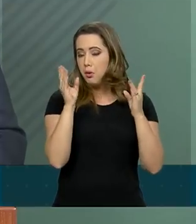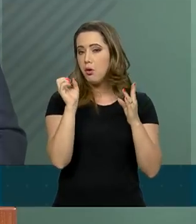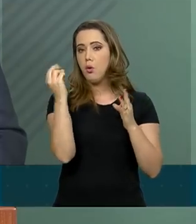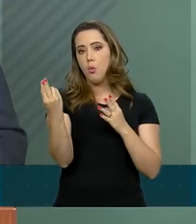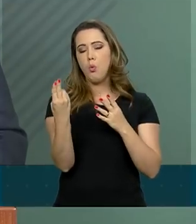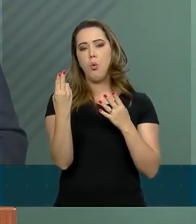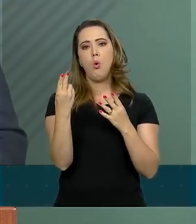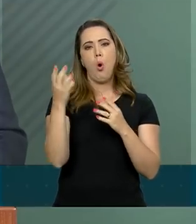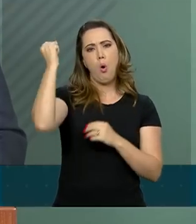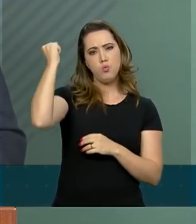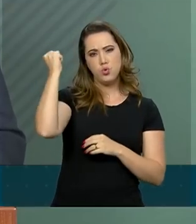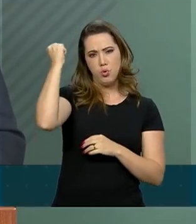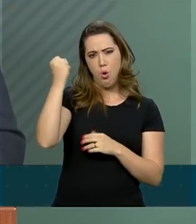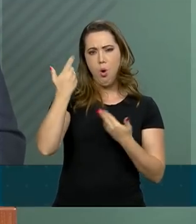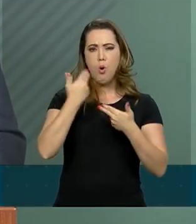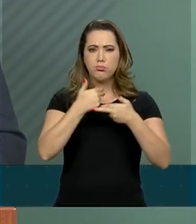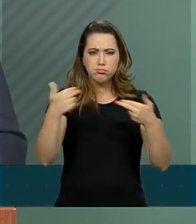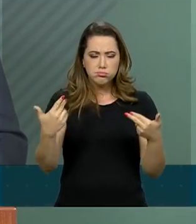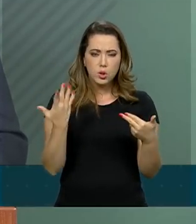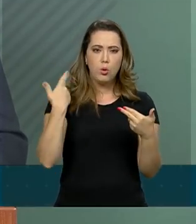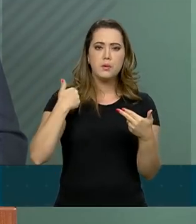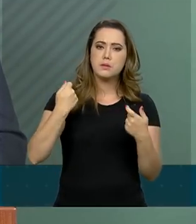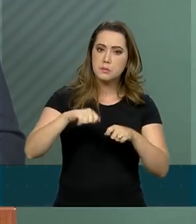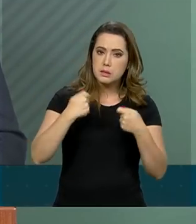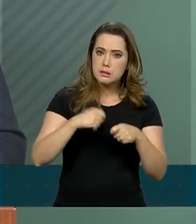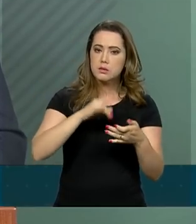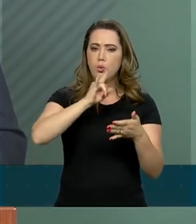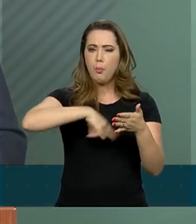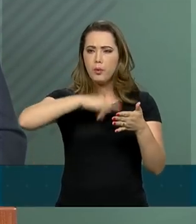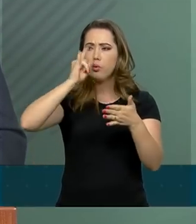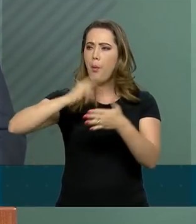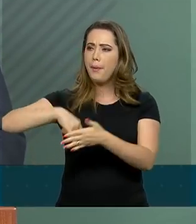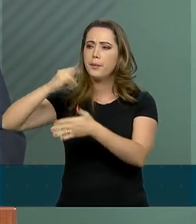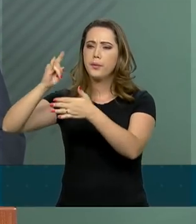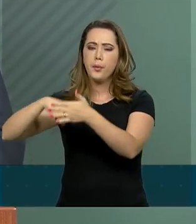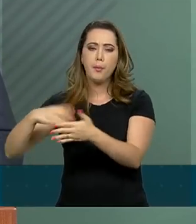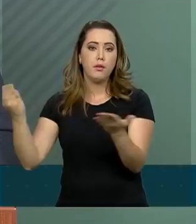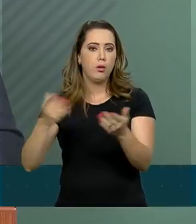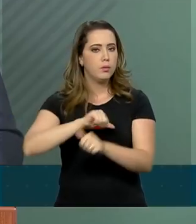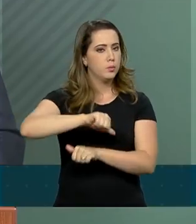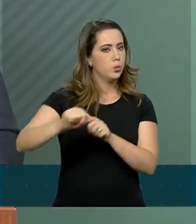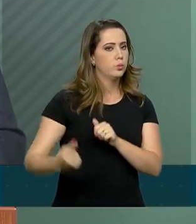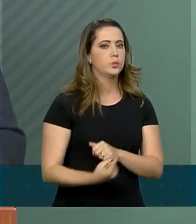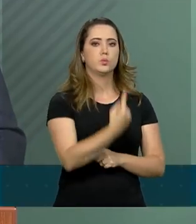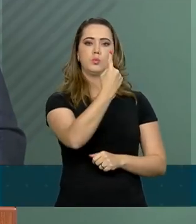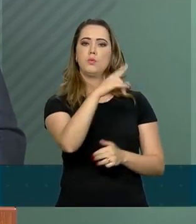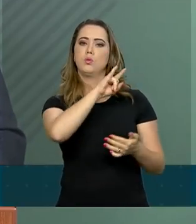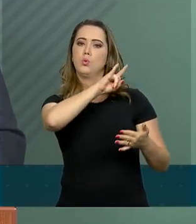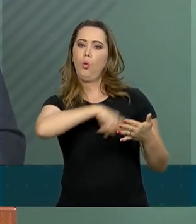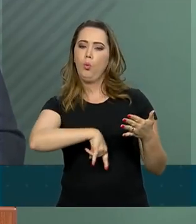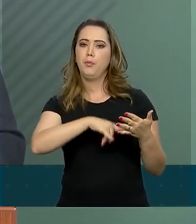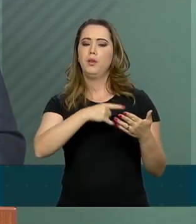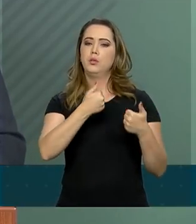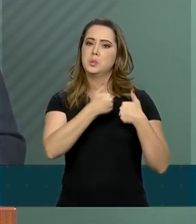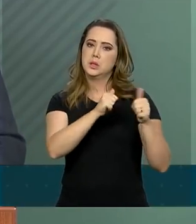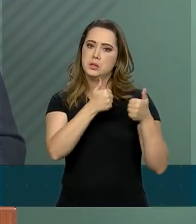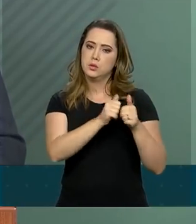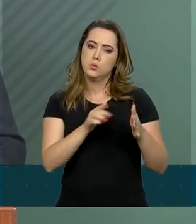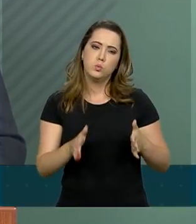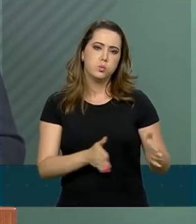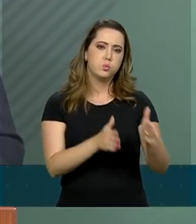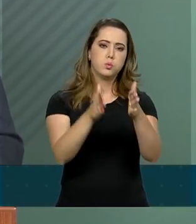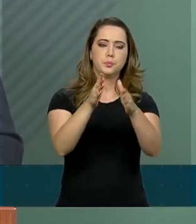O Ministério da Agricultura, Pecuária e Abastecimento fez um balanço da